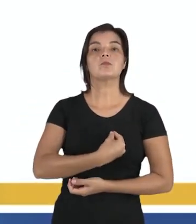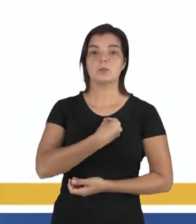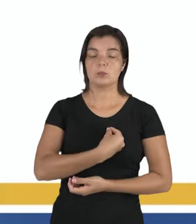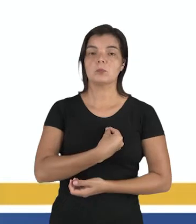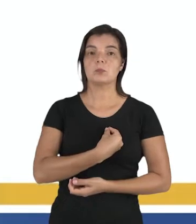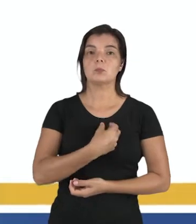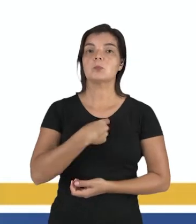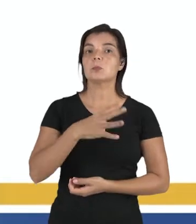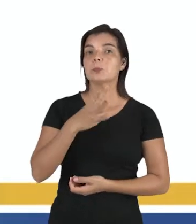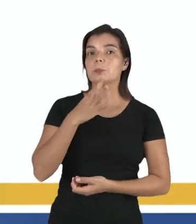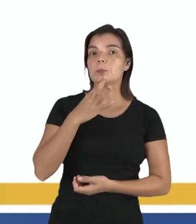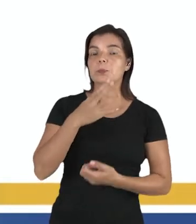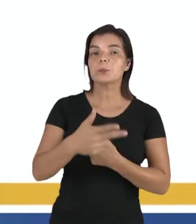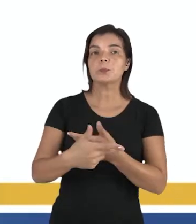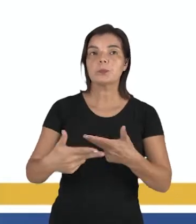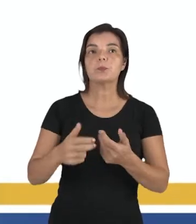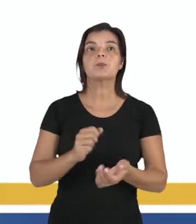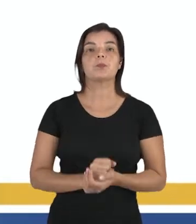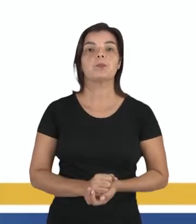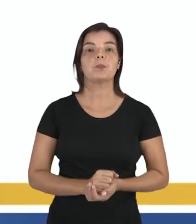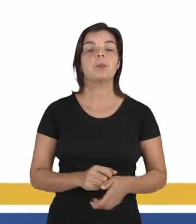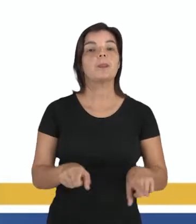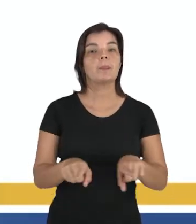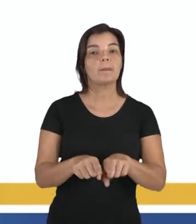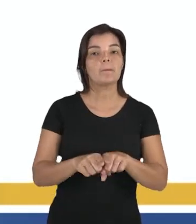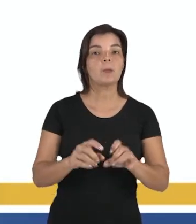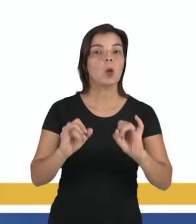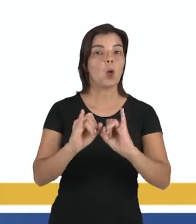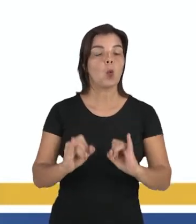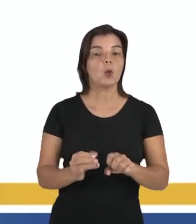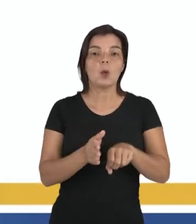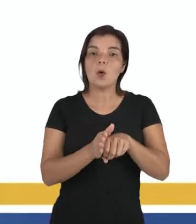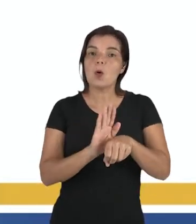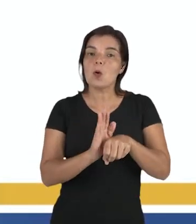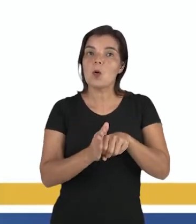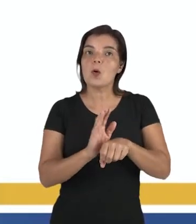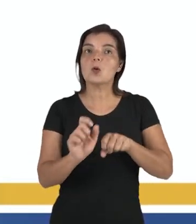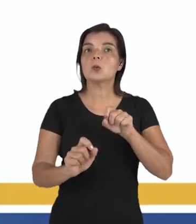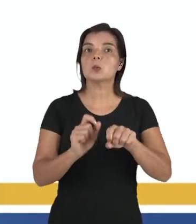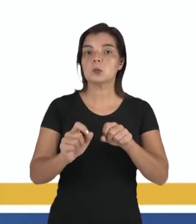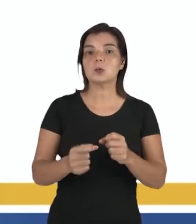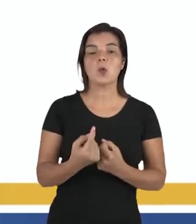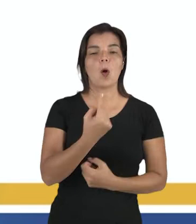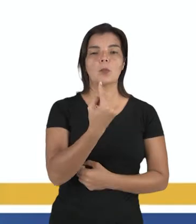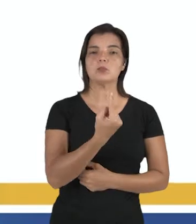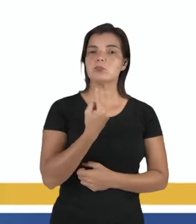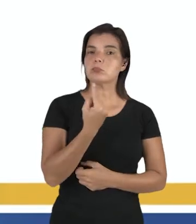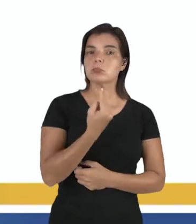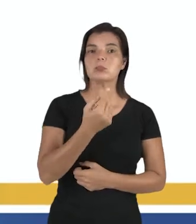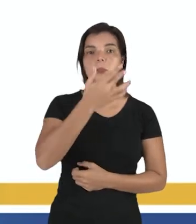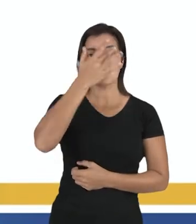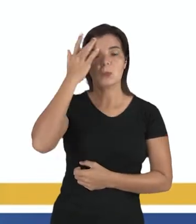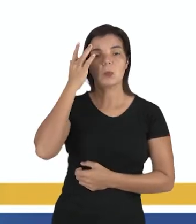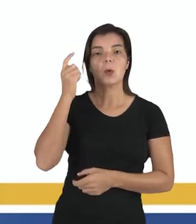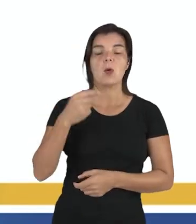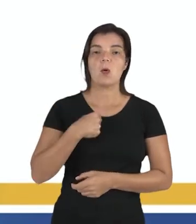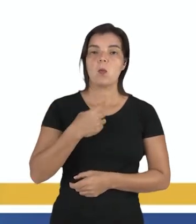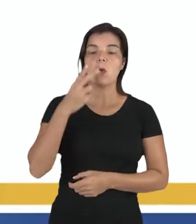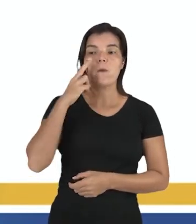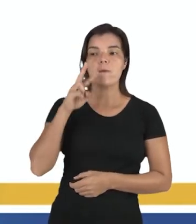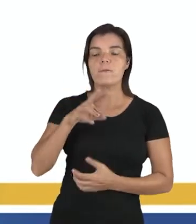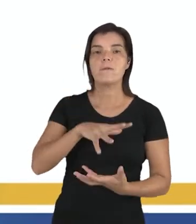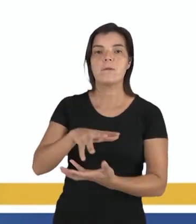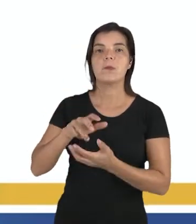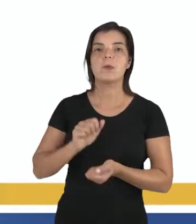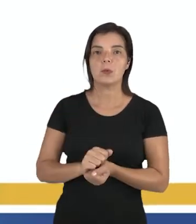forma como nós conhecemos. O ídolo da caverna. A caverna seria a introspecção individual do sujeito, a minha forma de